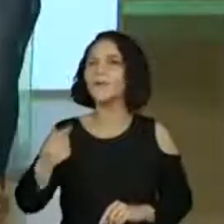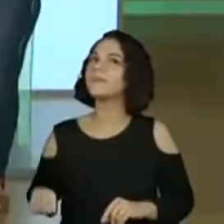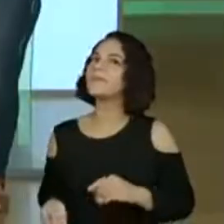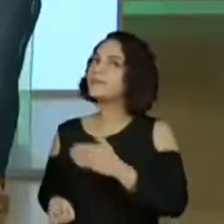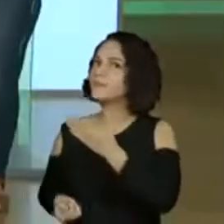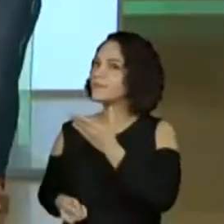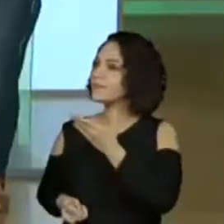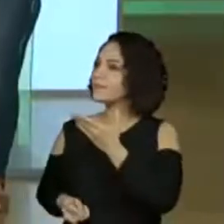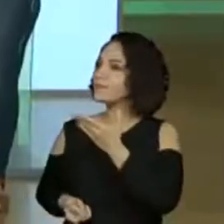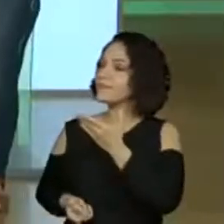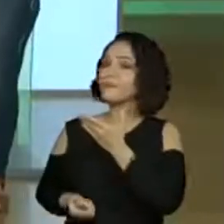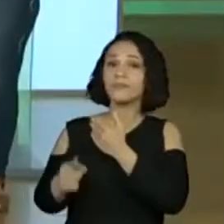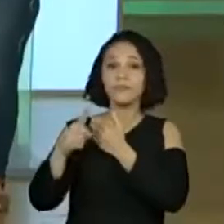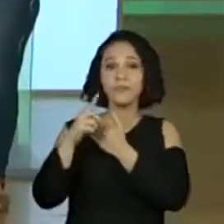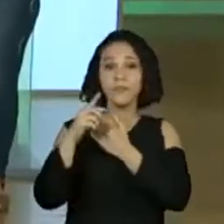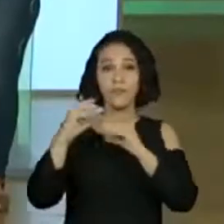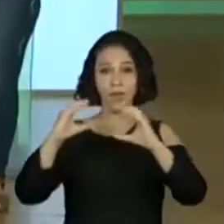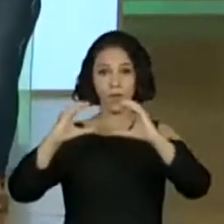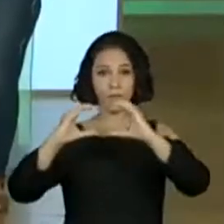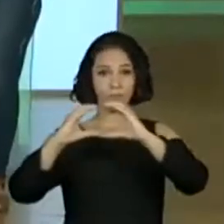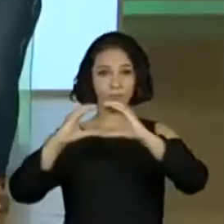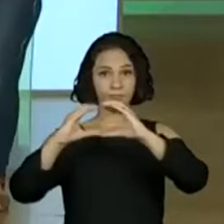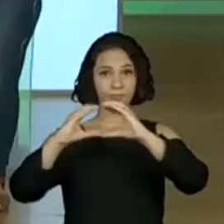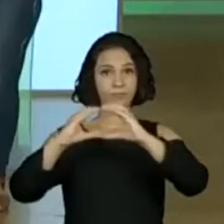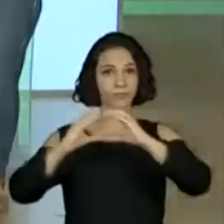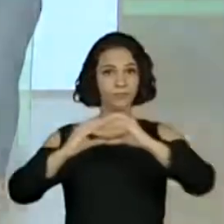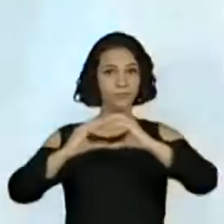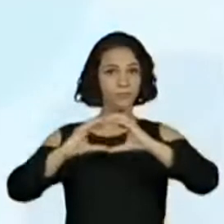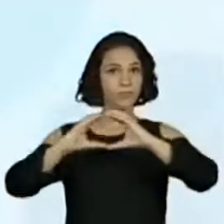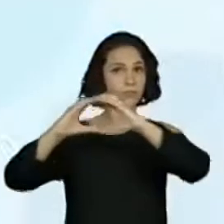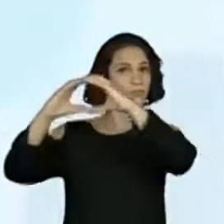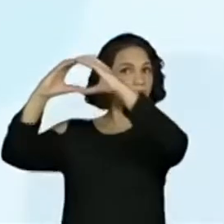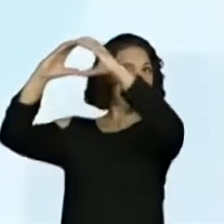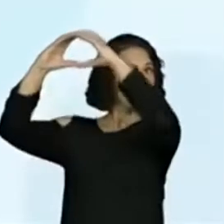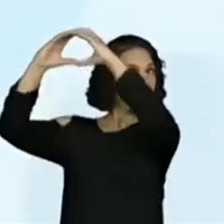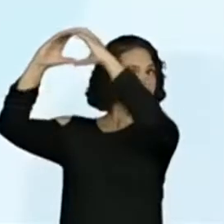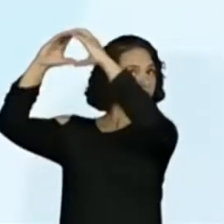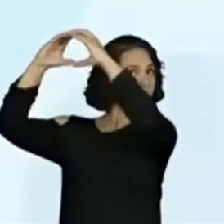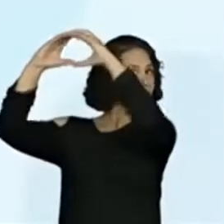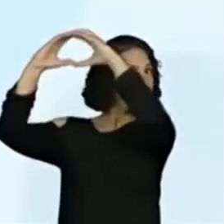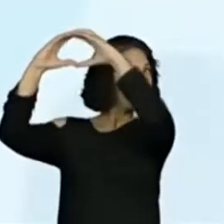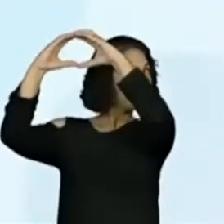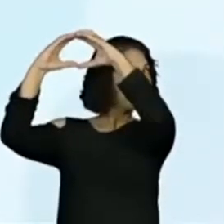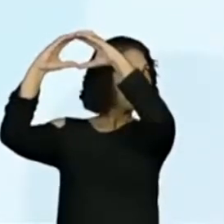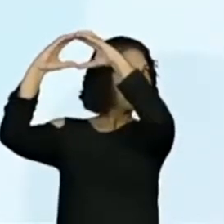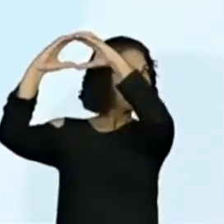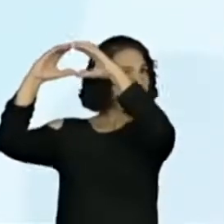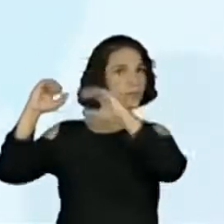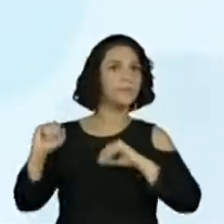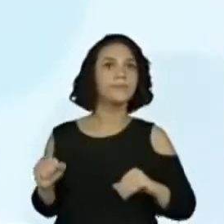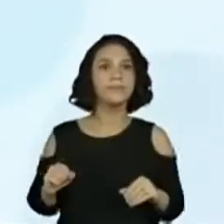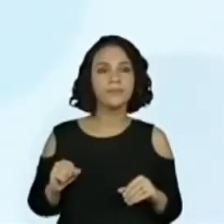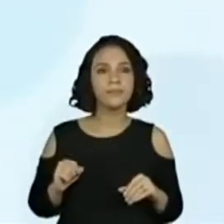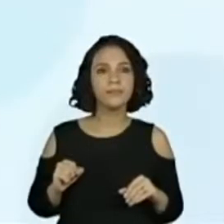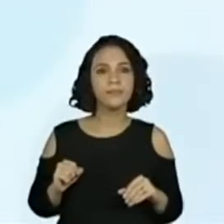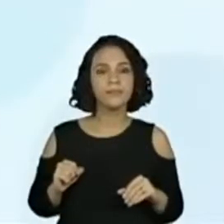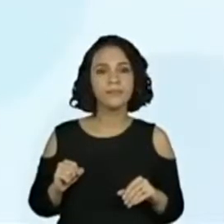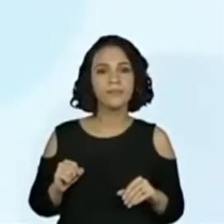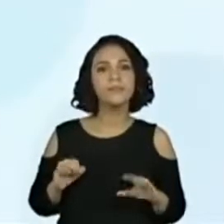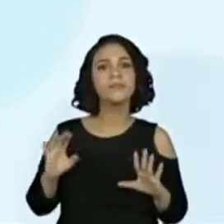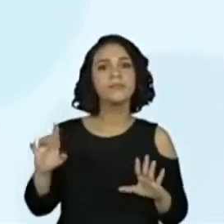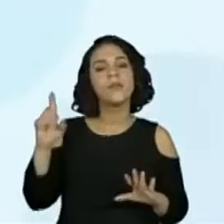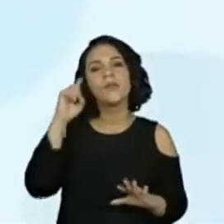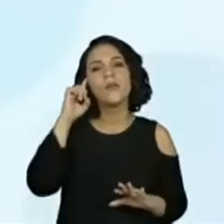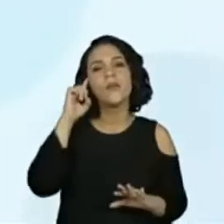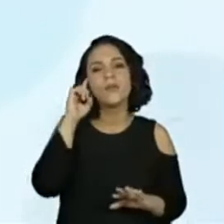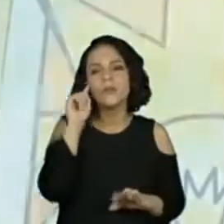Um balãozinho mais arredondado, ó. Um balãozinho mais arredondado. Marcado